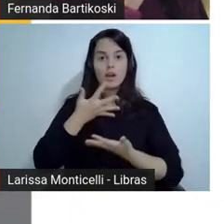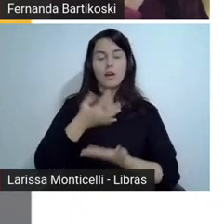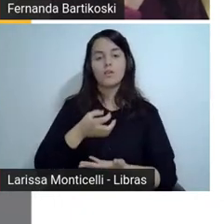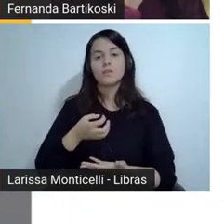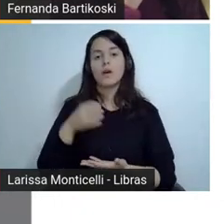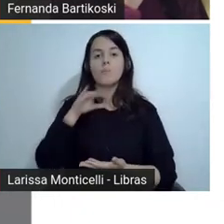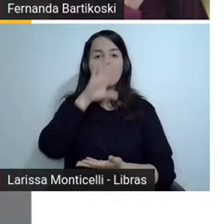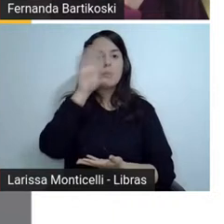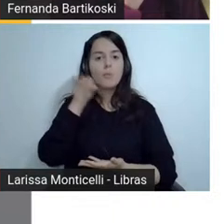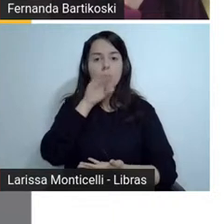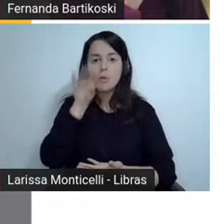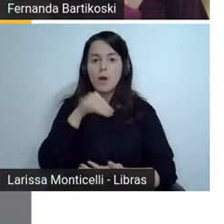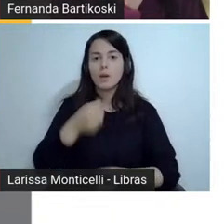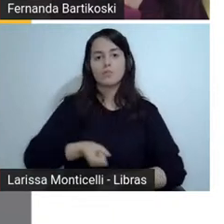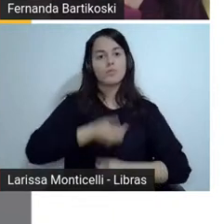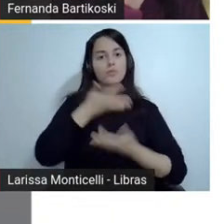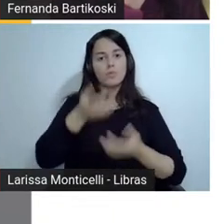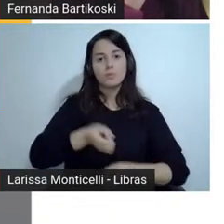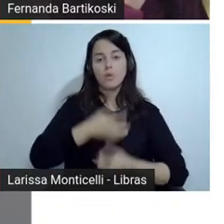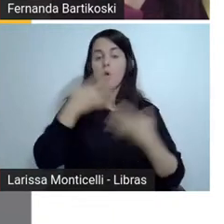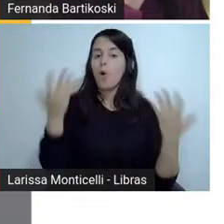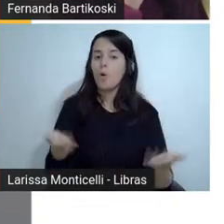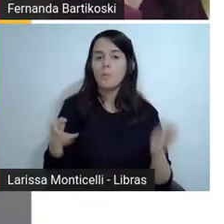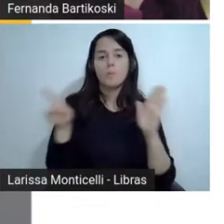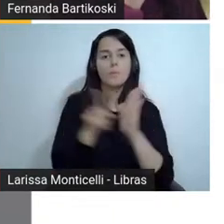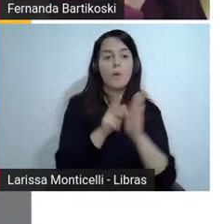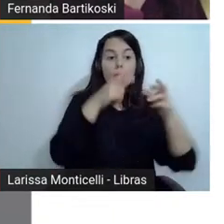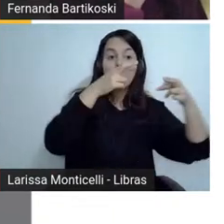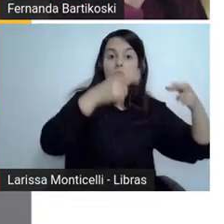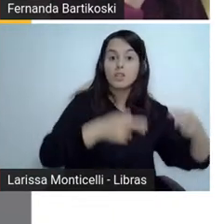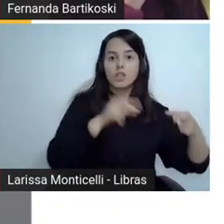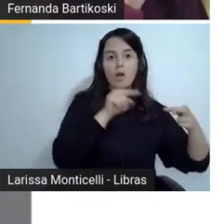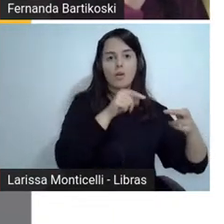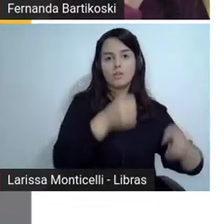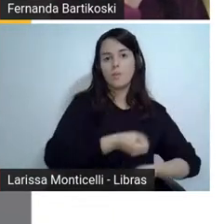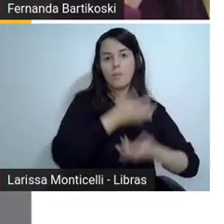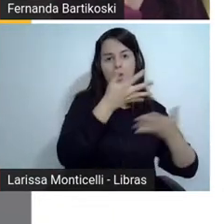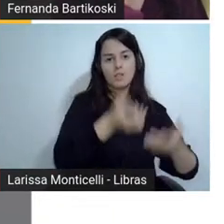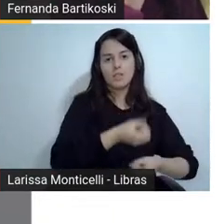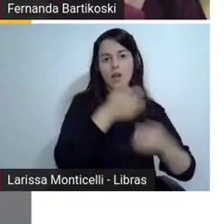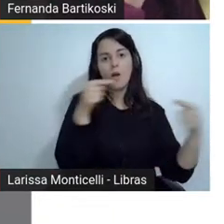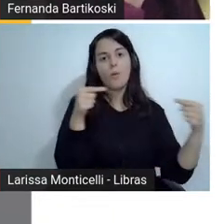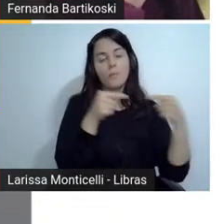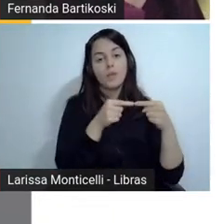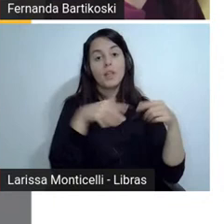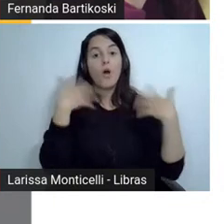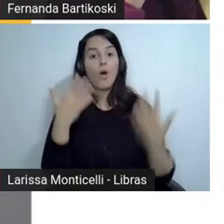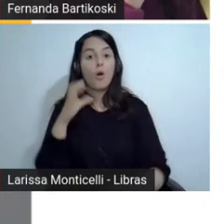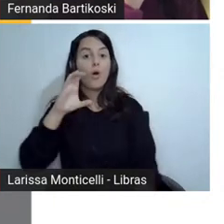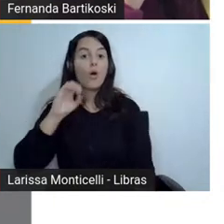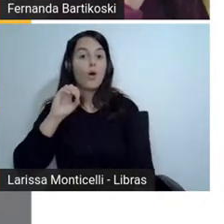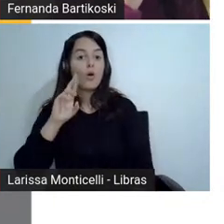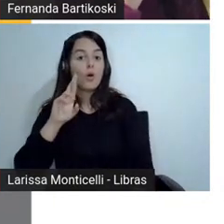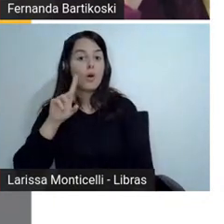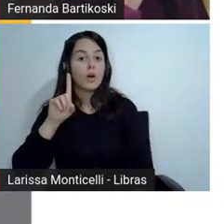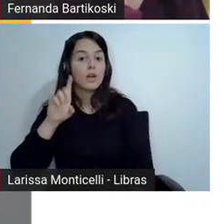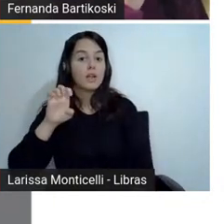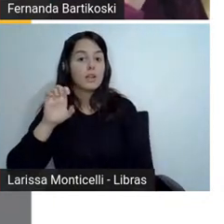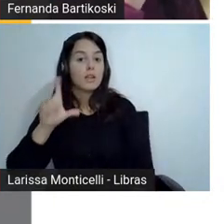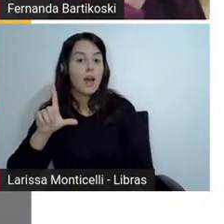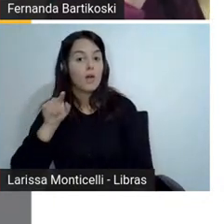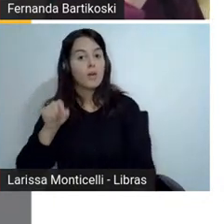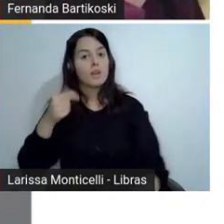poesia regionalista, cordel, perfeito. um trabalho muito legal também, bem